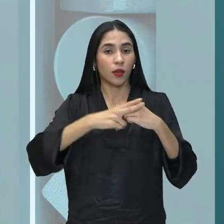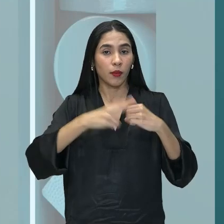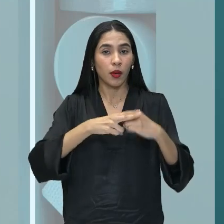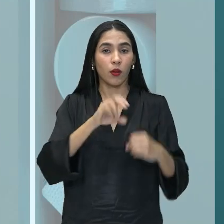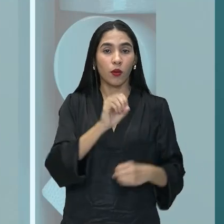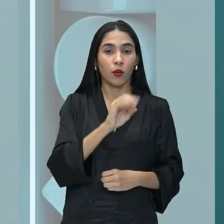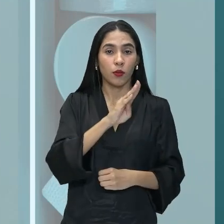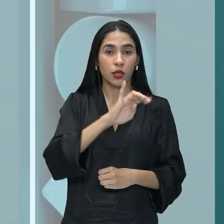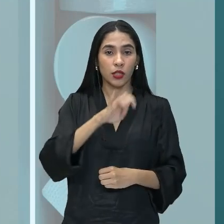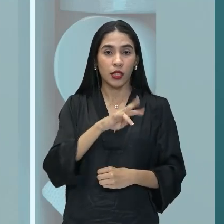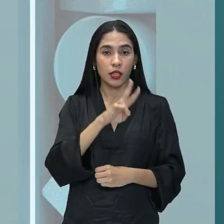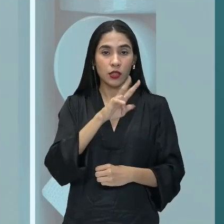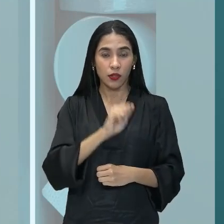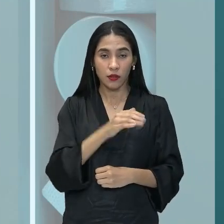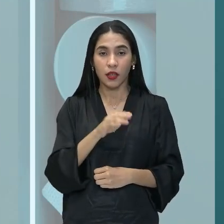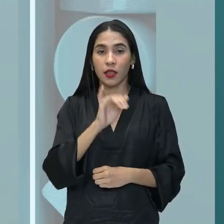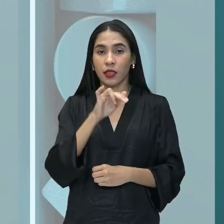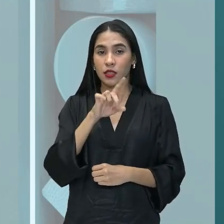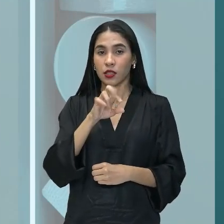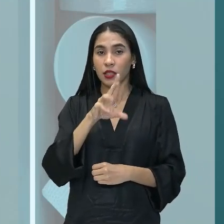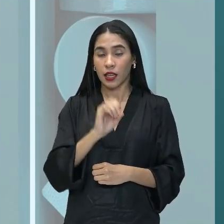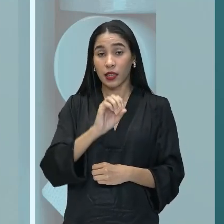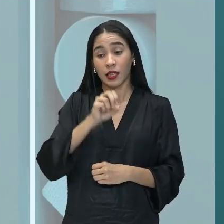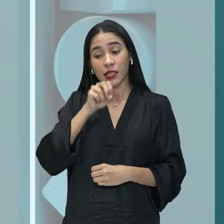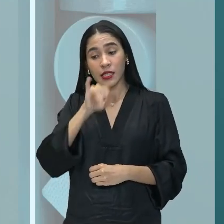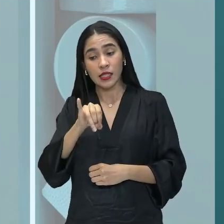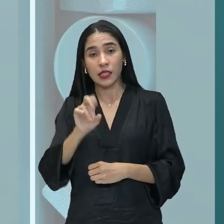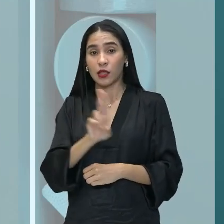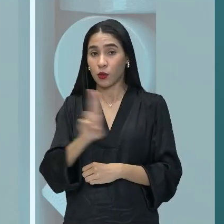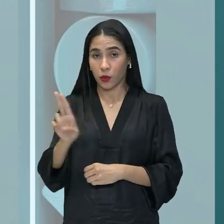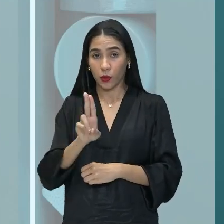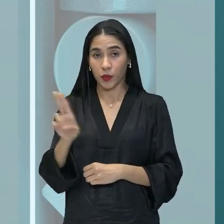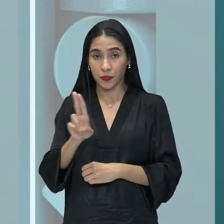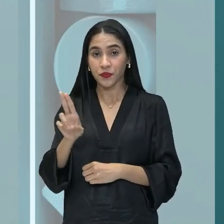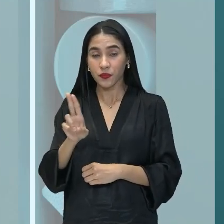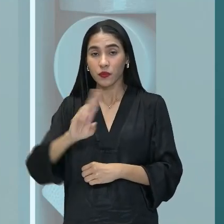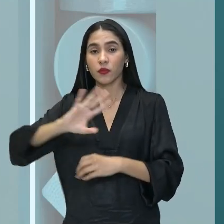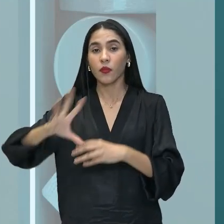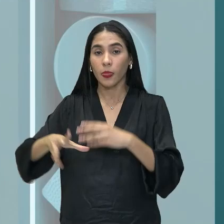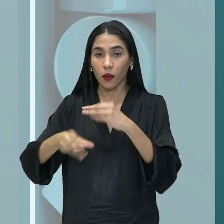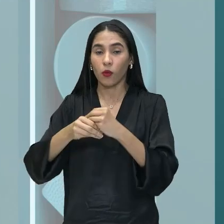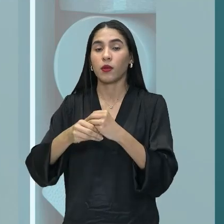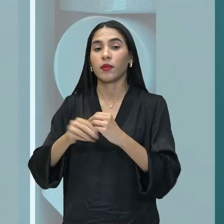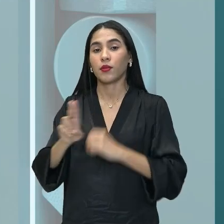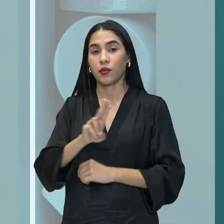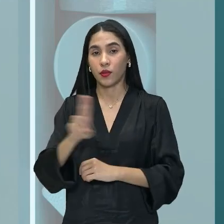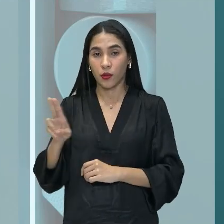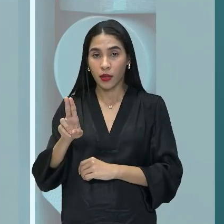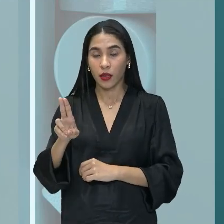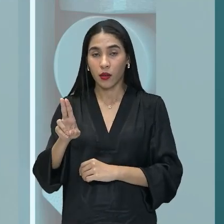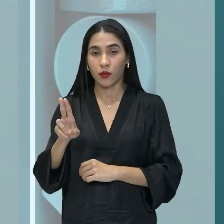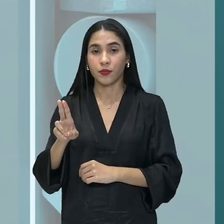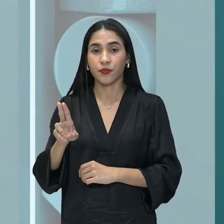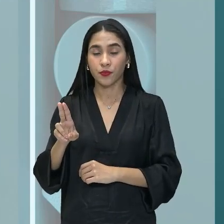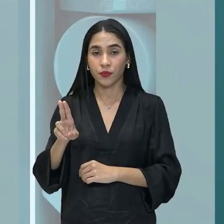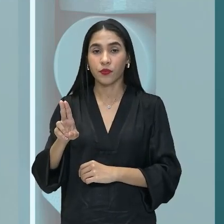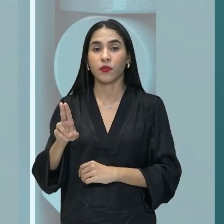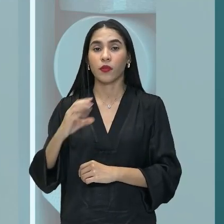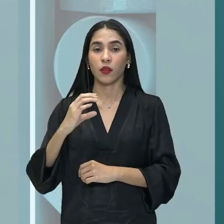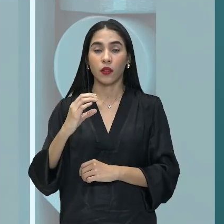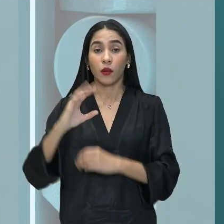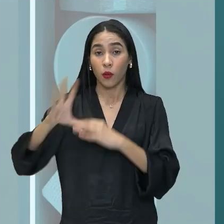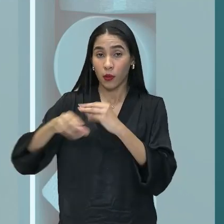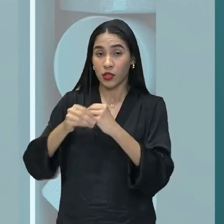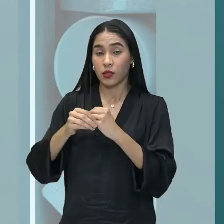objetiva, indireta. Se for um nome, ok? Complemento nominal, ok? Completiva